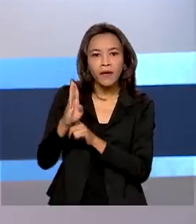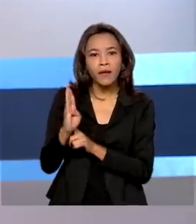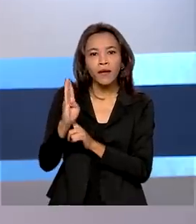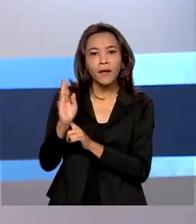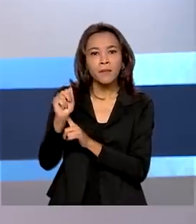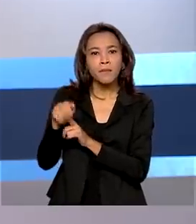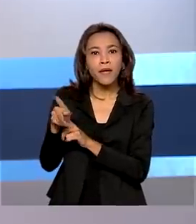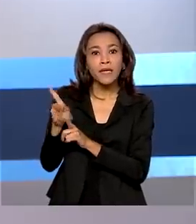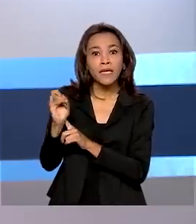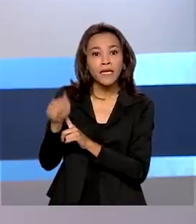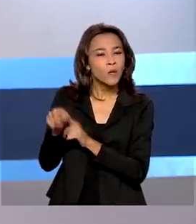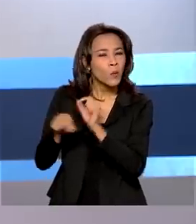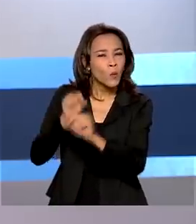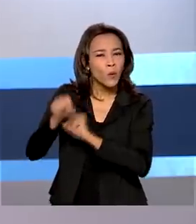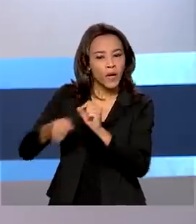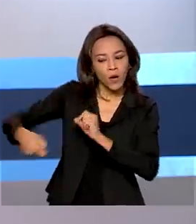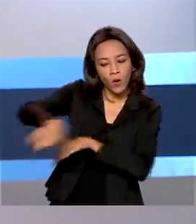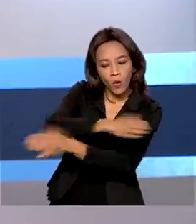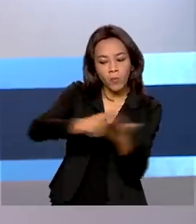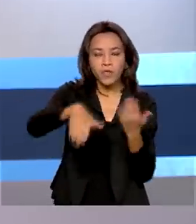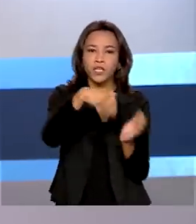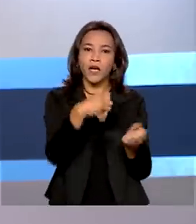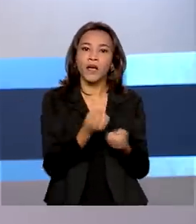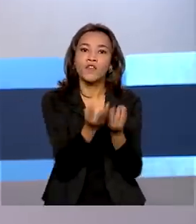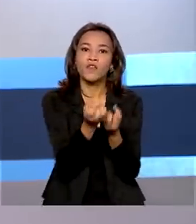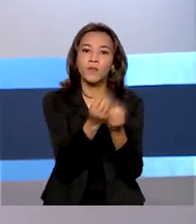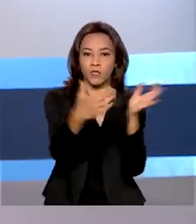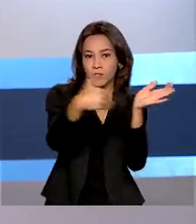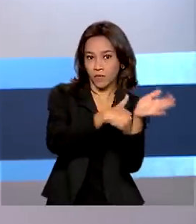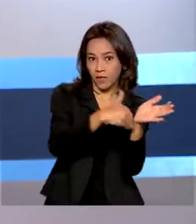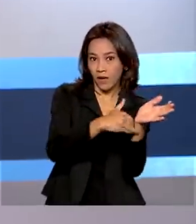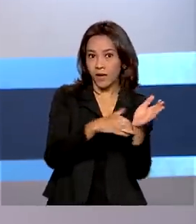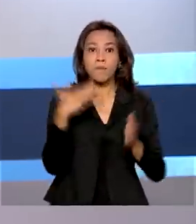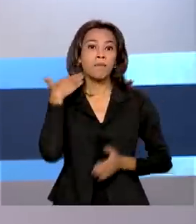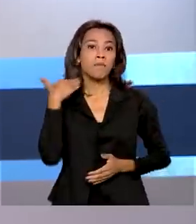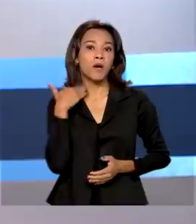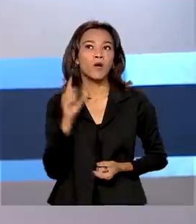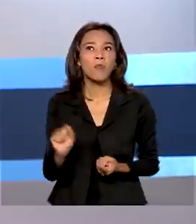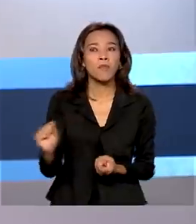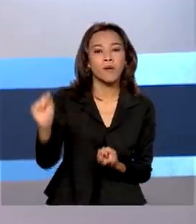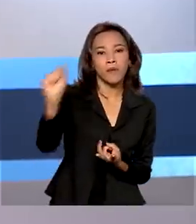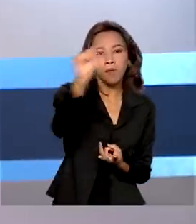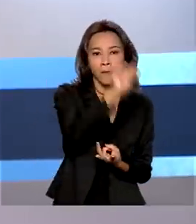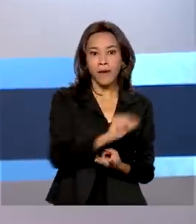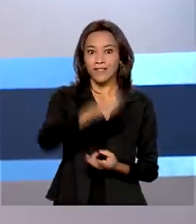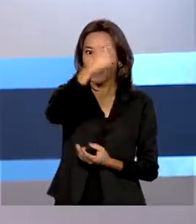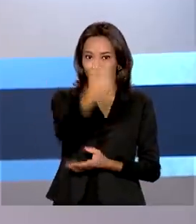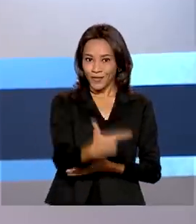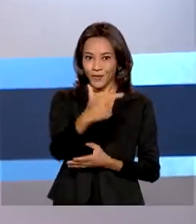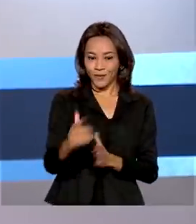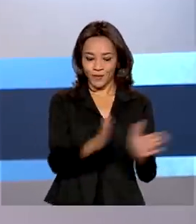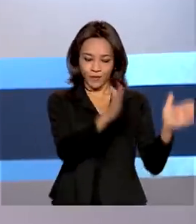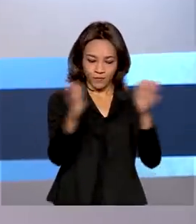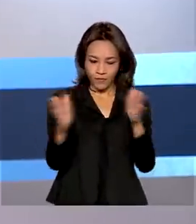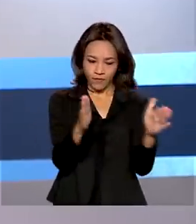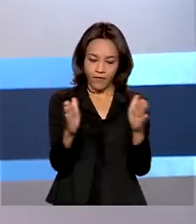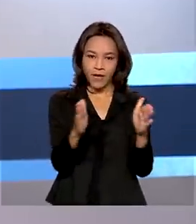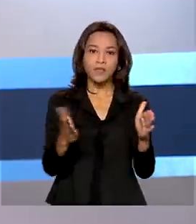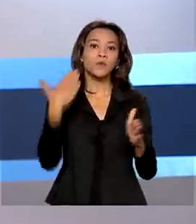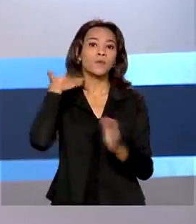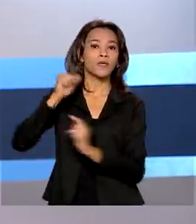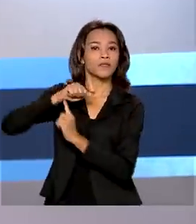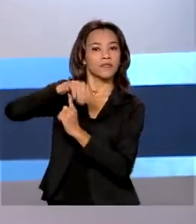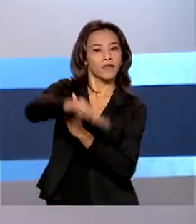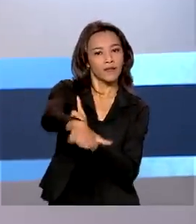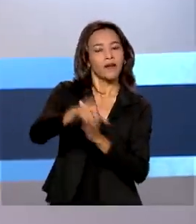ao usuário compartilhar seus dados bancários entre instituições financeiras, entrou na segunda fase de implantação. O Banco Central realizou